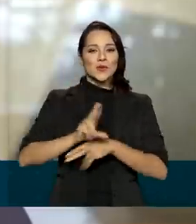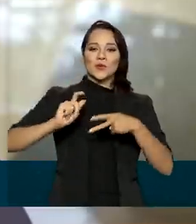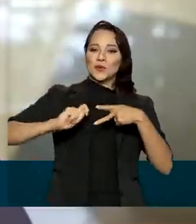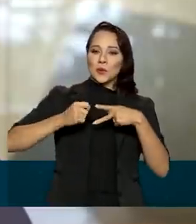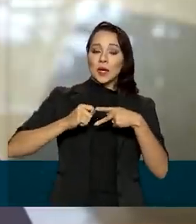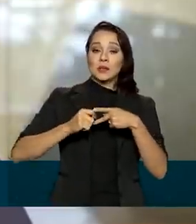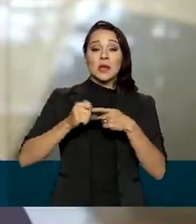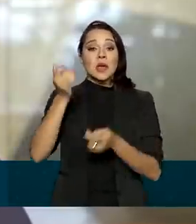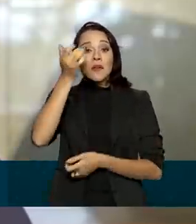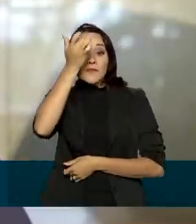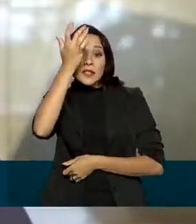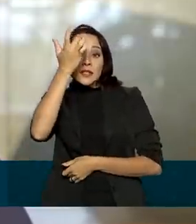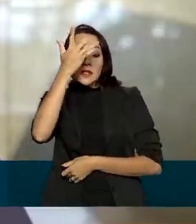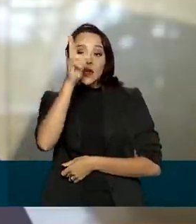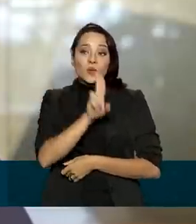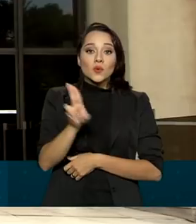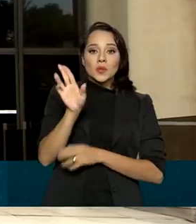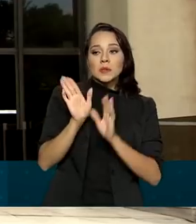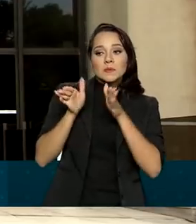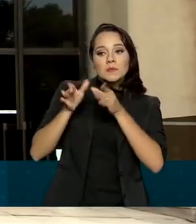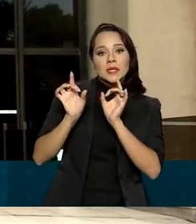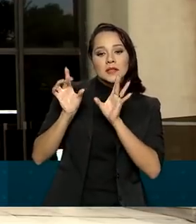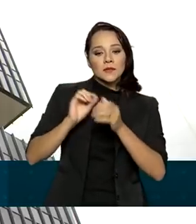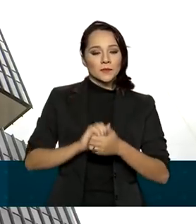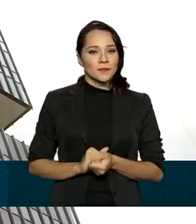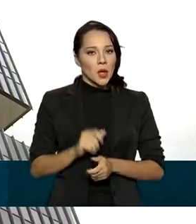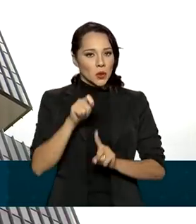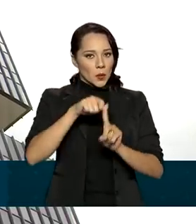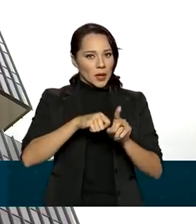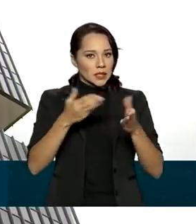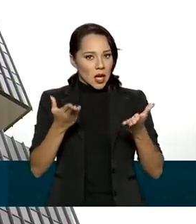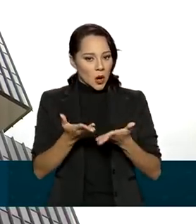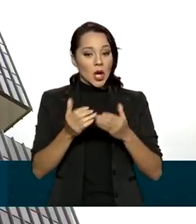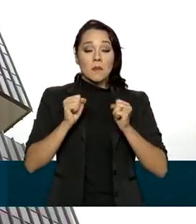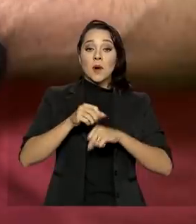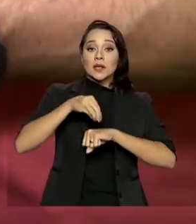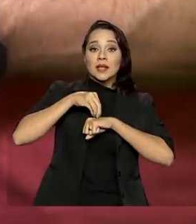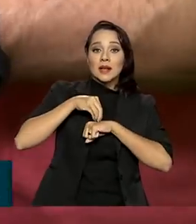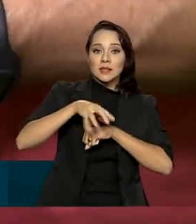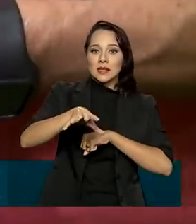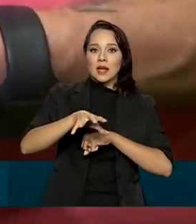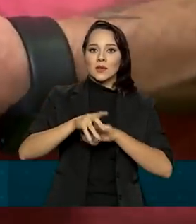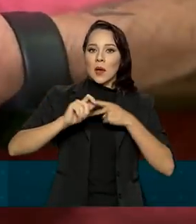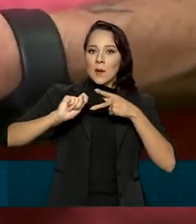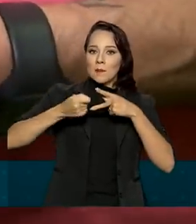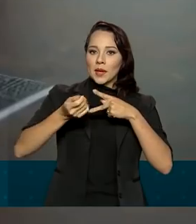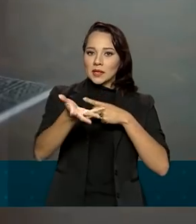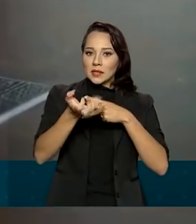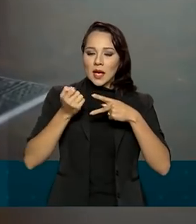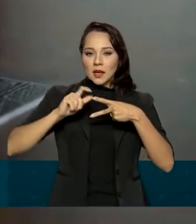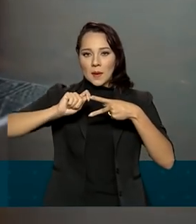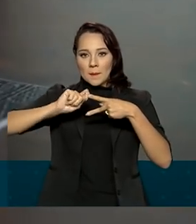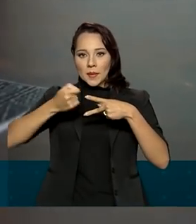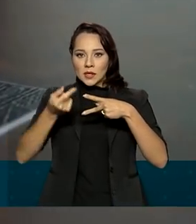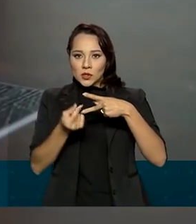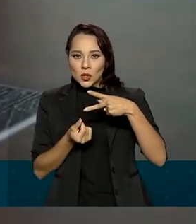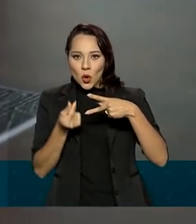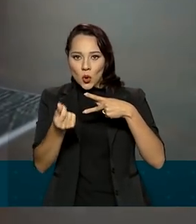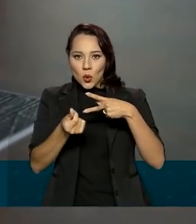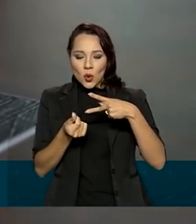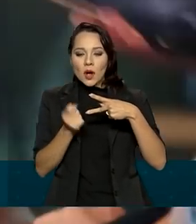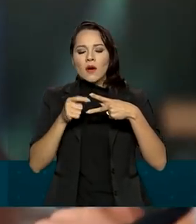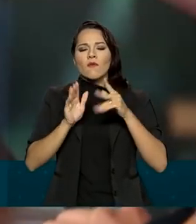e viabilizando casos de uso específico. A partir deste mês, devem ser lançados o PIX Saque e o PIX Troco,